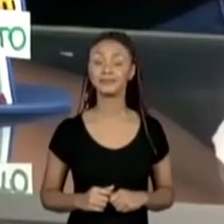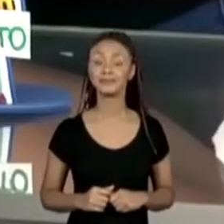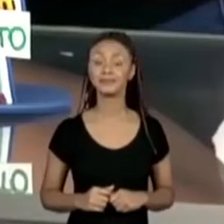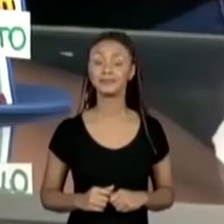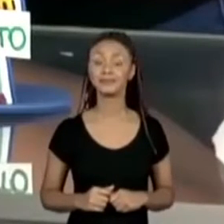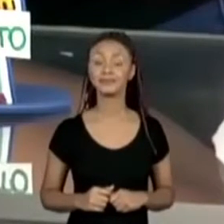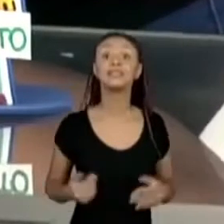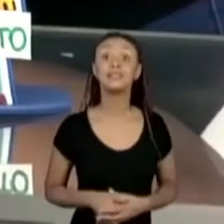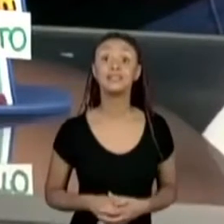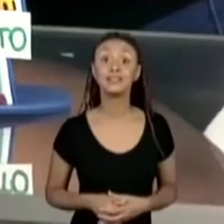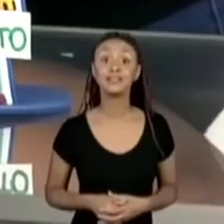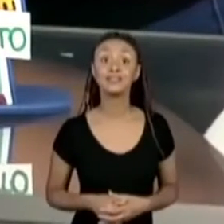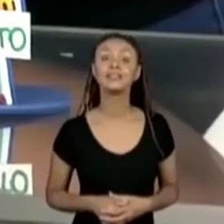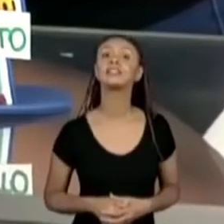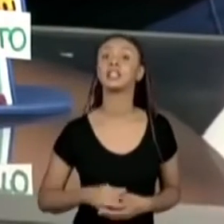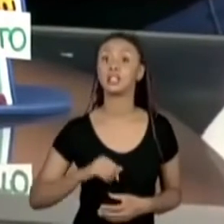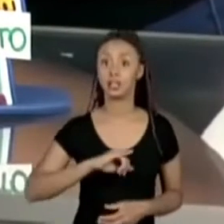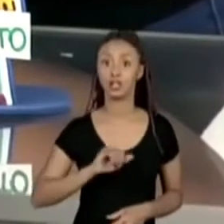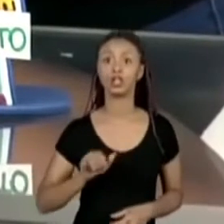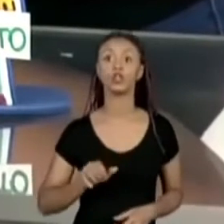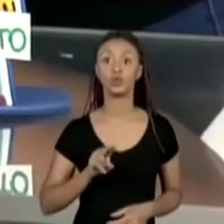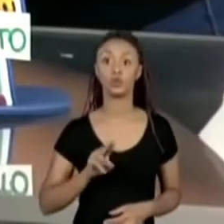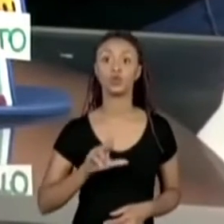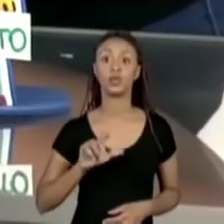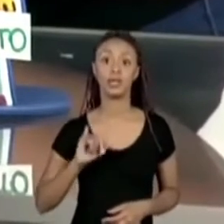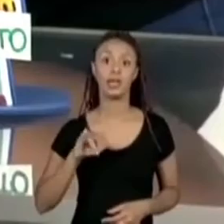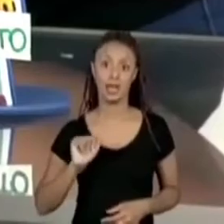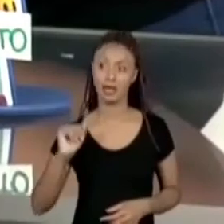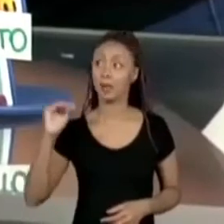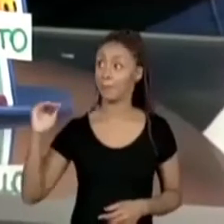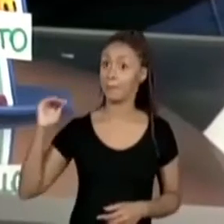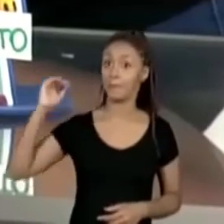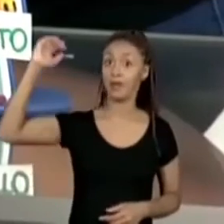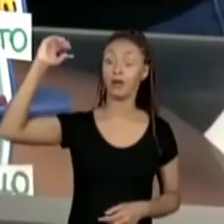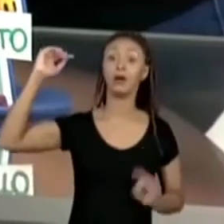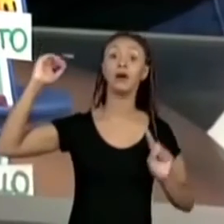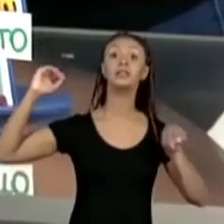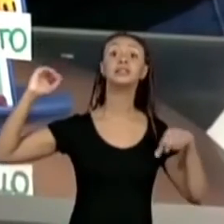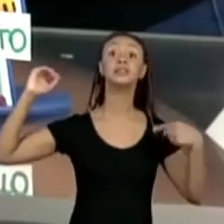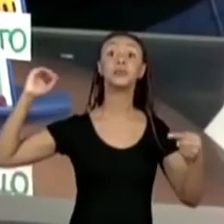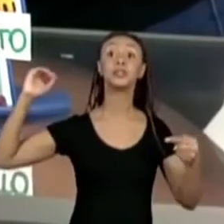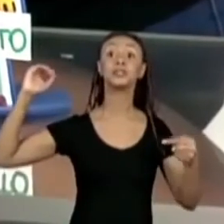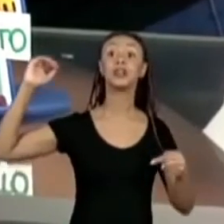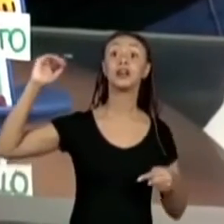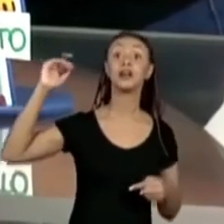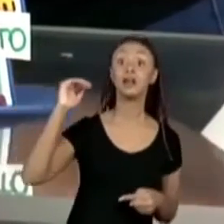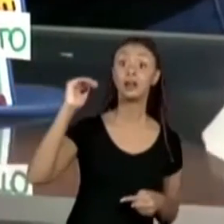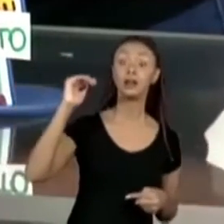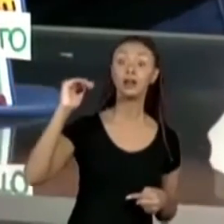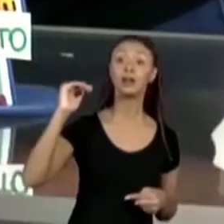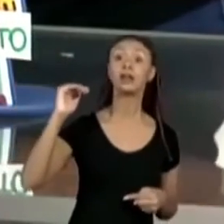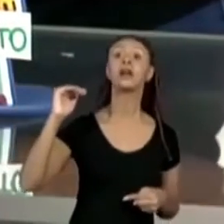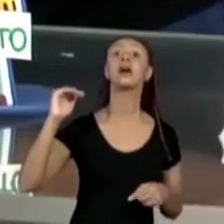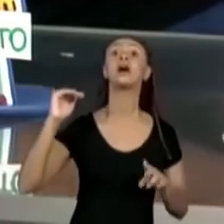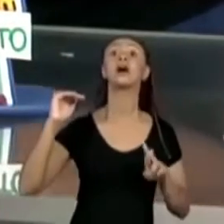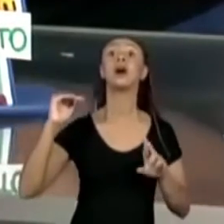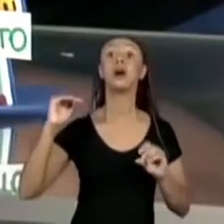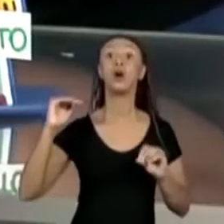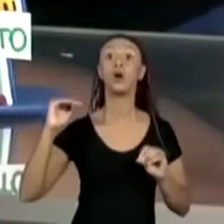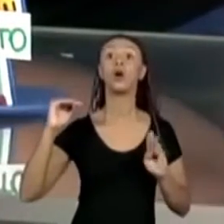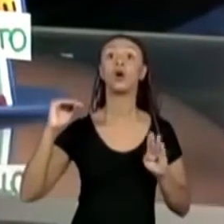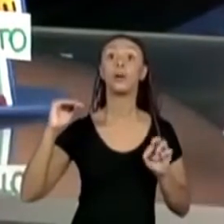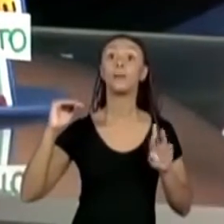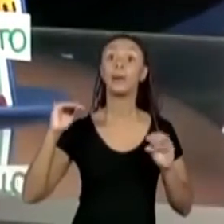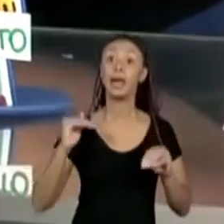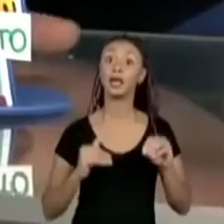E aí, pessoal? A Juliana é a maior, depois da Juliana vai vir o... Roberto? Quem mais acha que é o